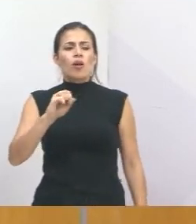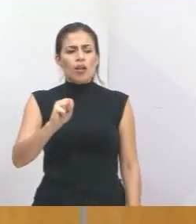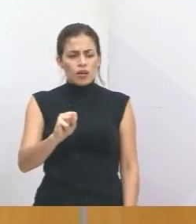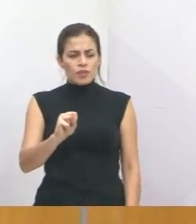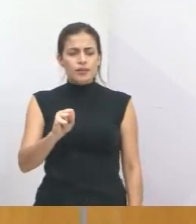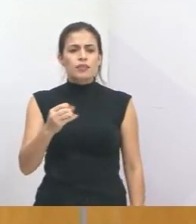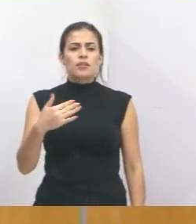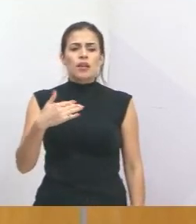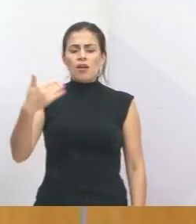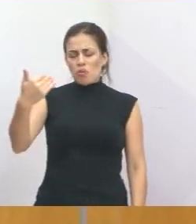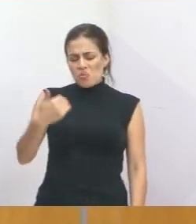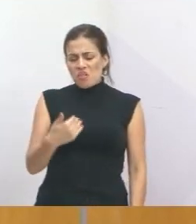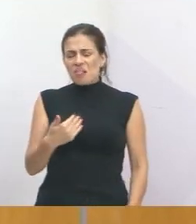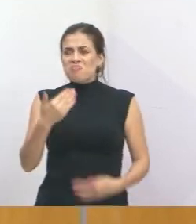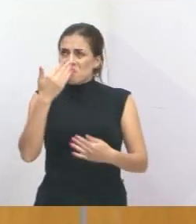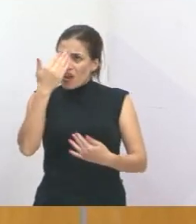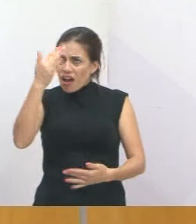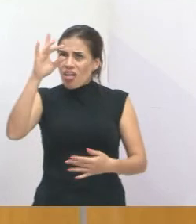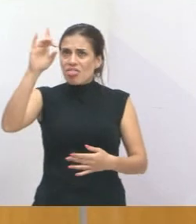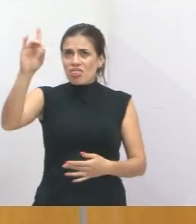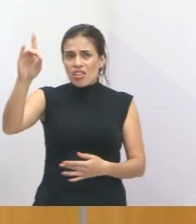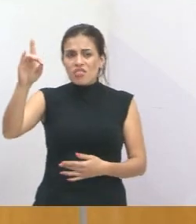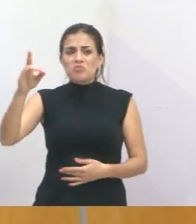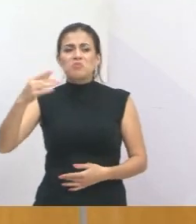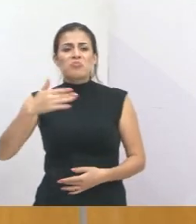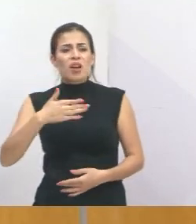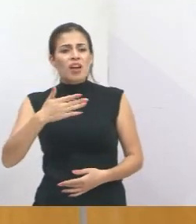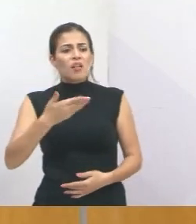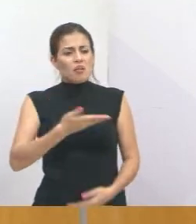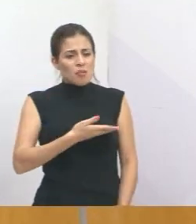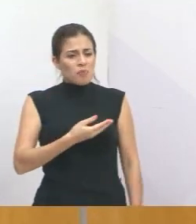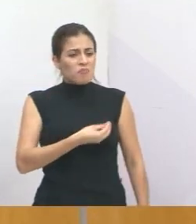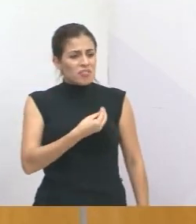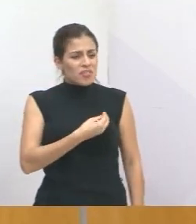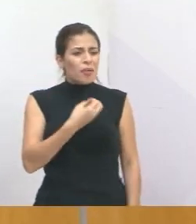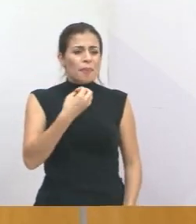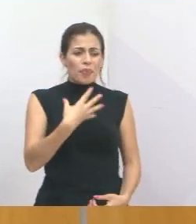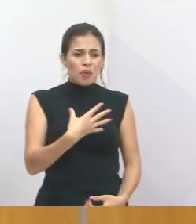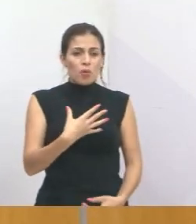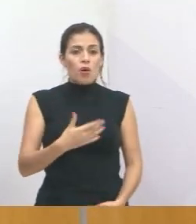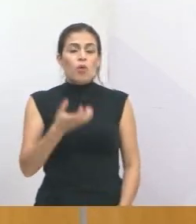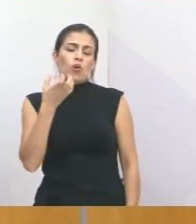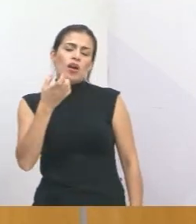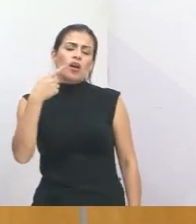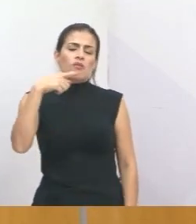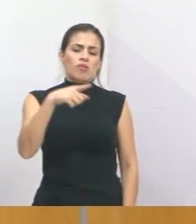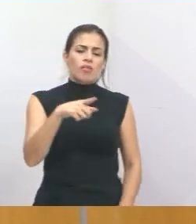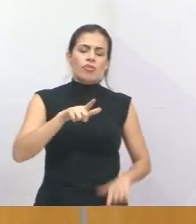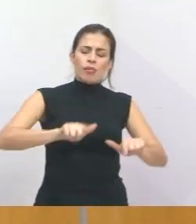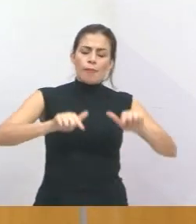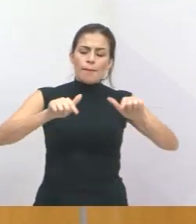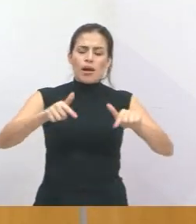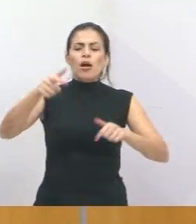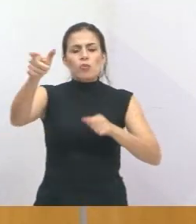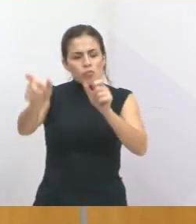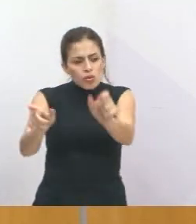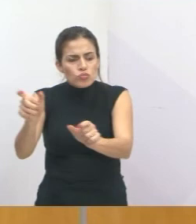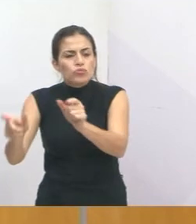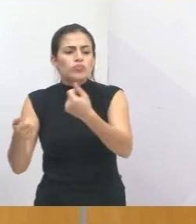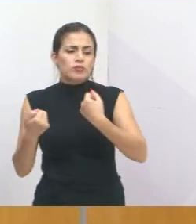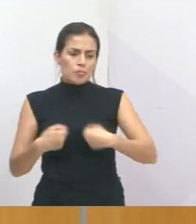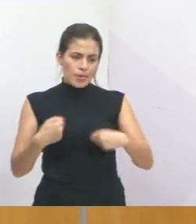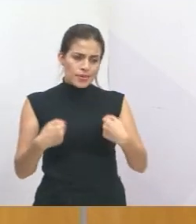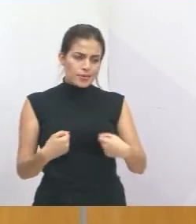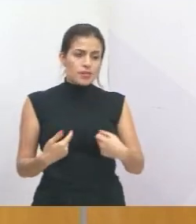empresário, atuo bastante na cidade, eu quero que você batalhe pelos outros que precisam. Então eu estou aqui, não é?